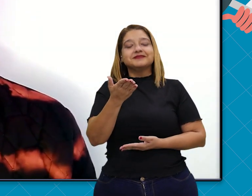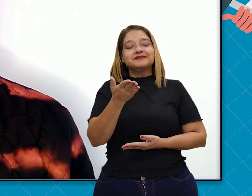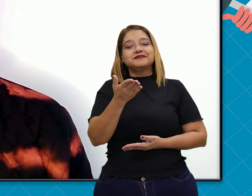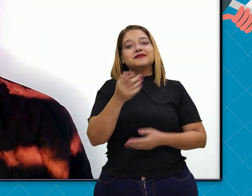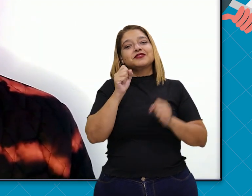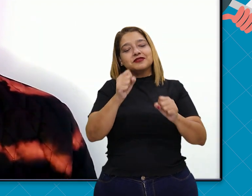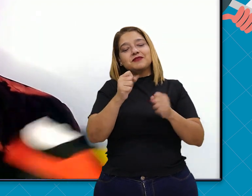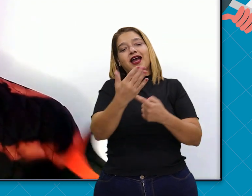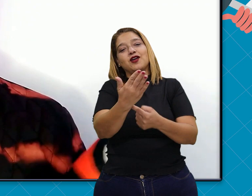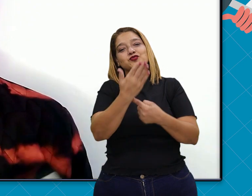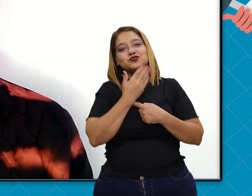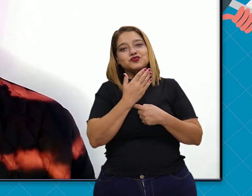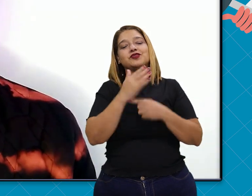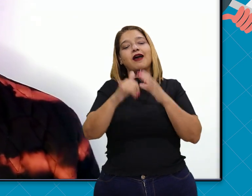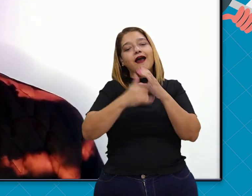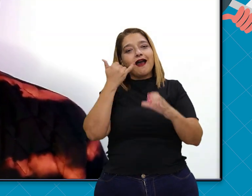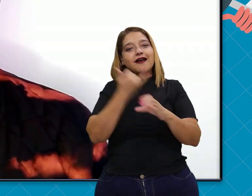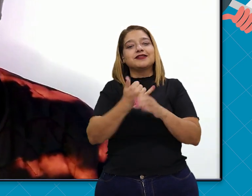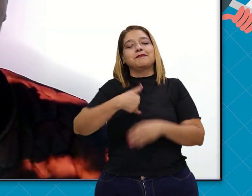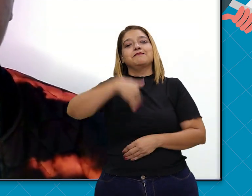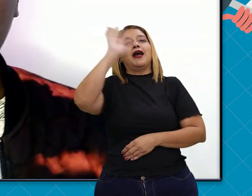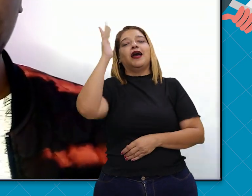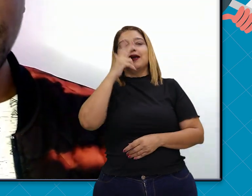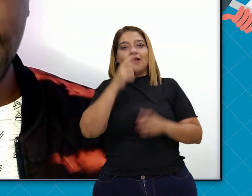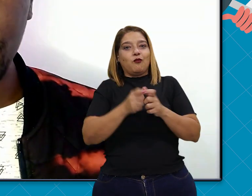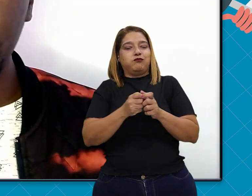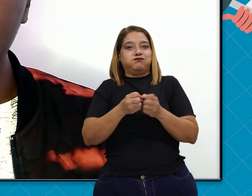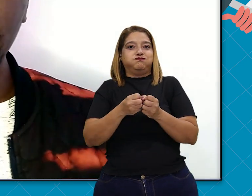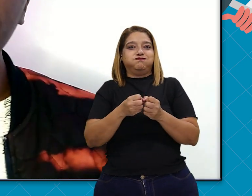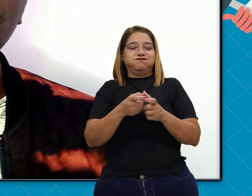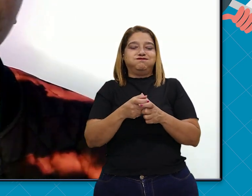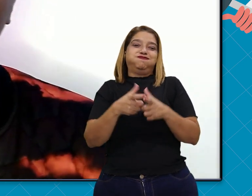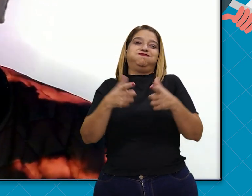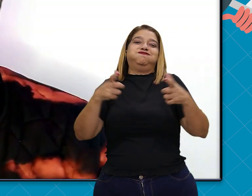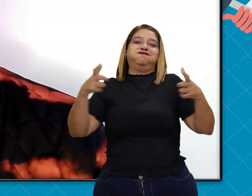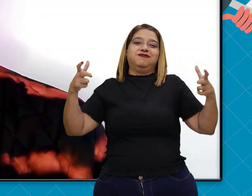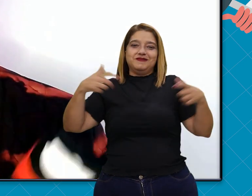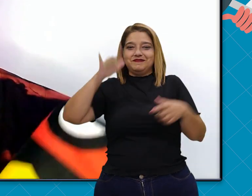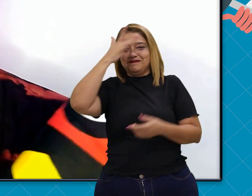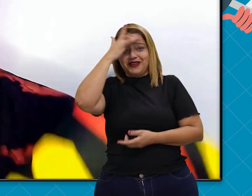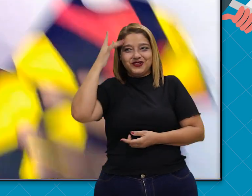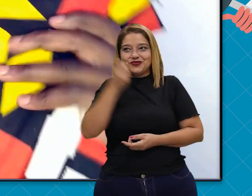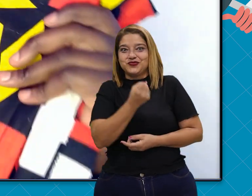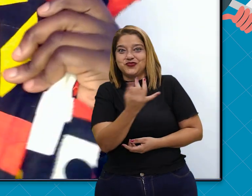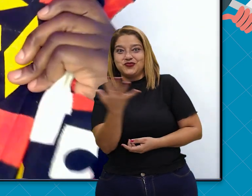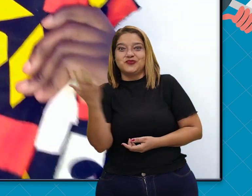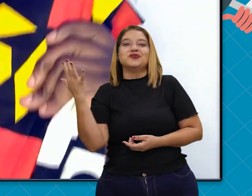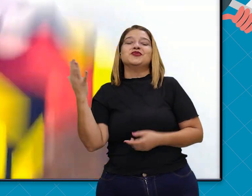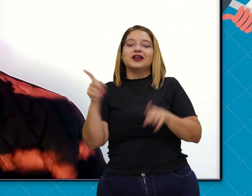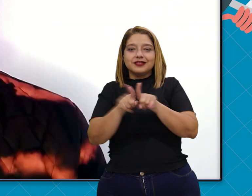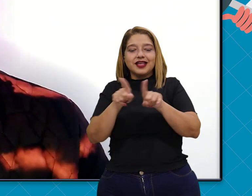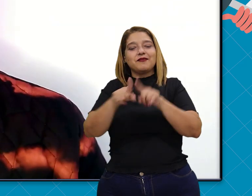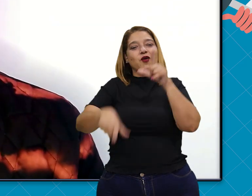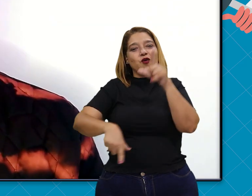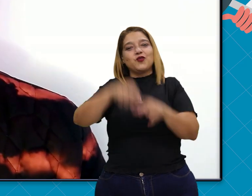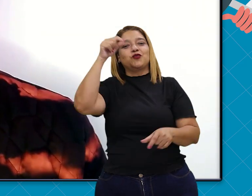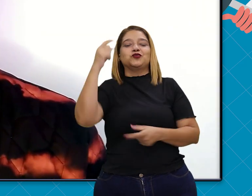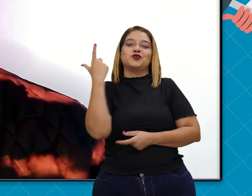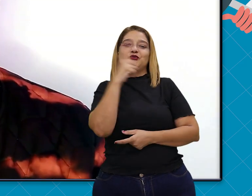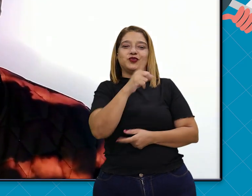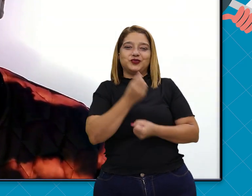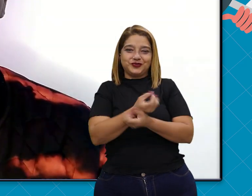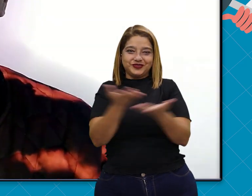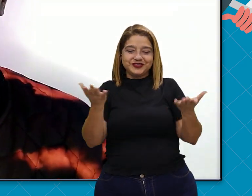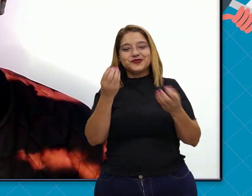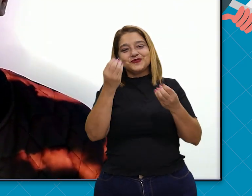Para estar ajudando o canal cada vez mais. Crescendo e fazendo também. Daqui a pouco vai ter outro sorteio